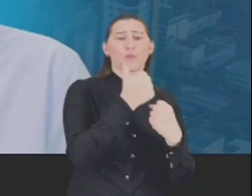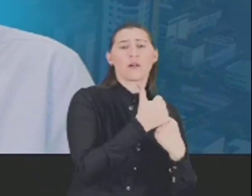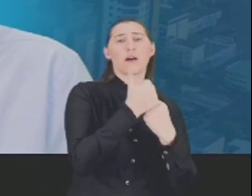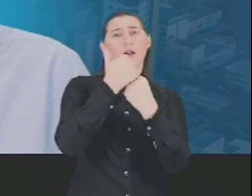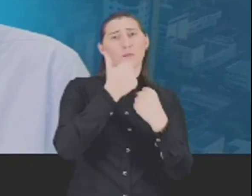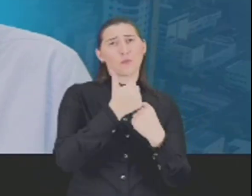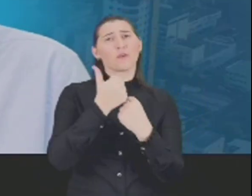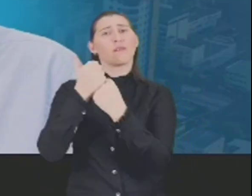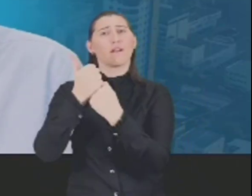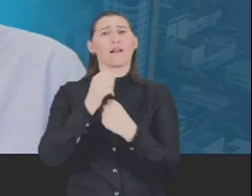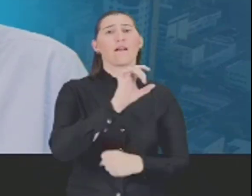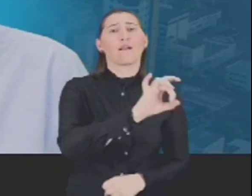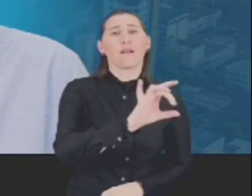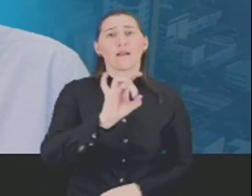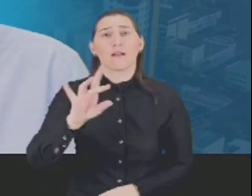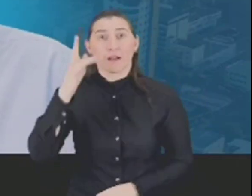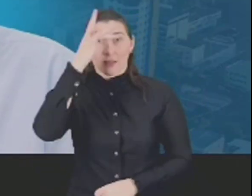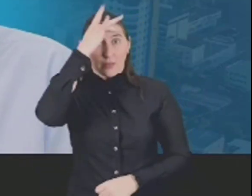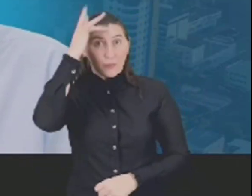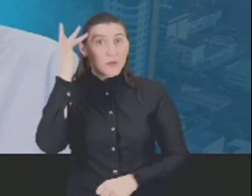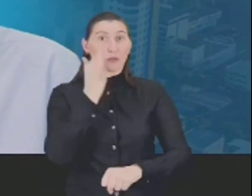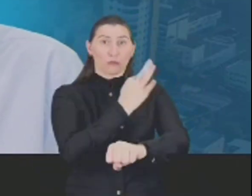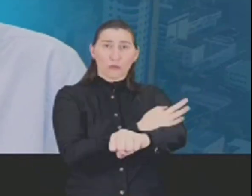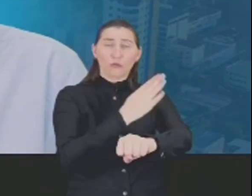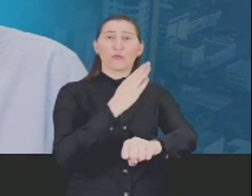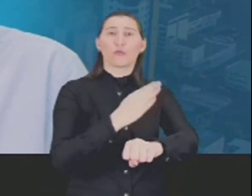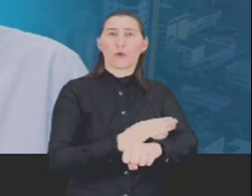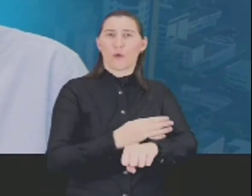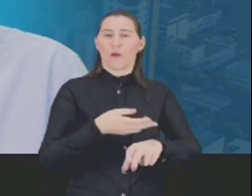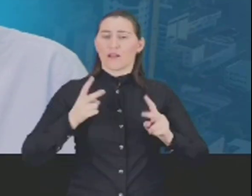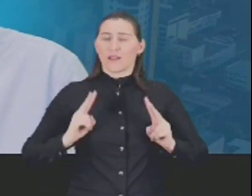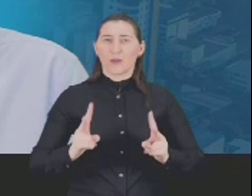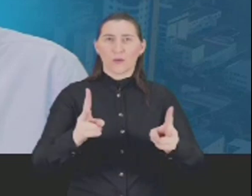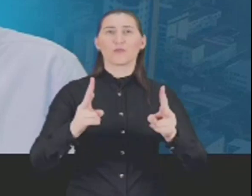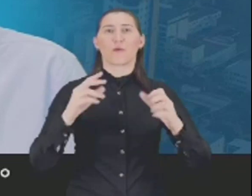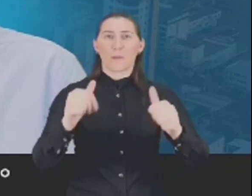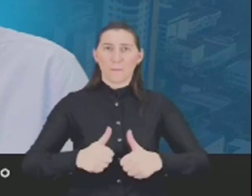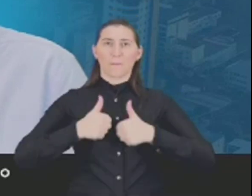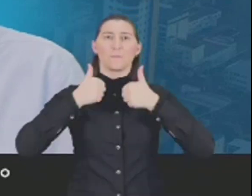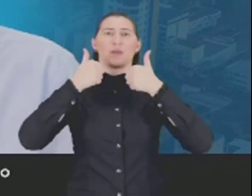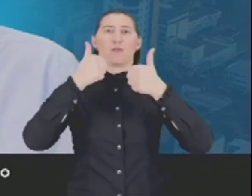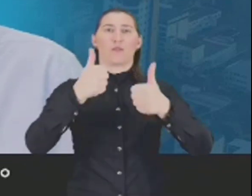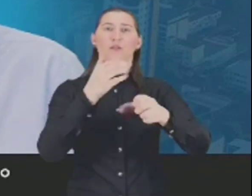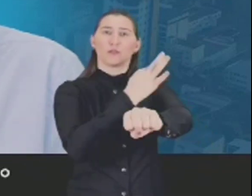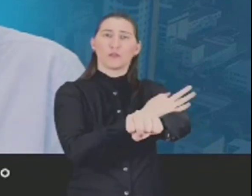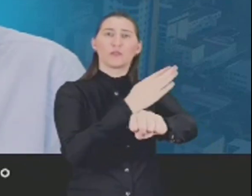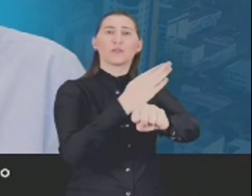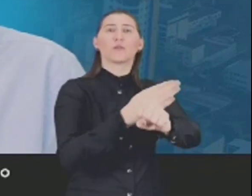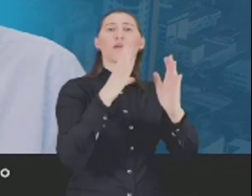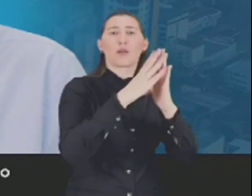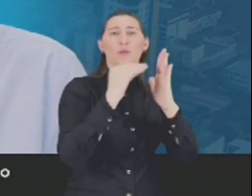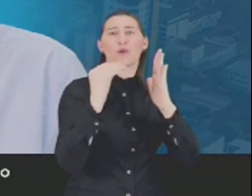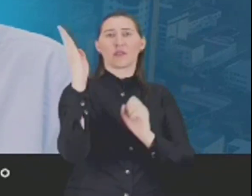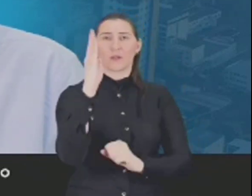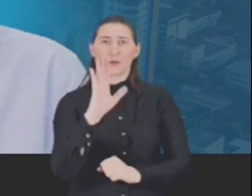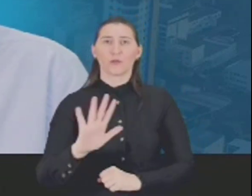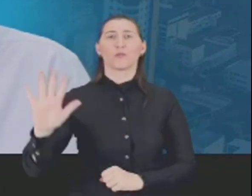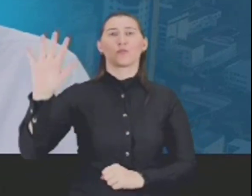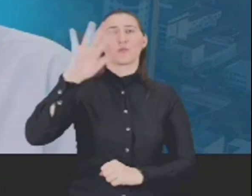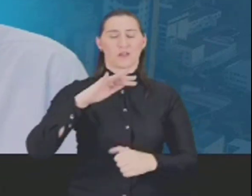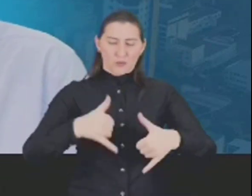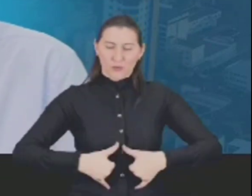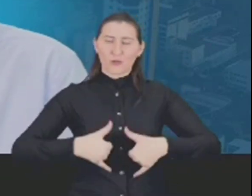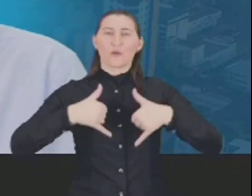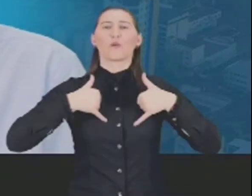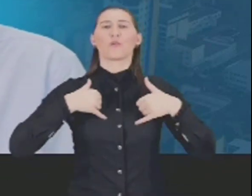Vamos caminhar junto para fazer a diferença na vida de cada beltronense e continuar construindo a Francisco Beltrão